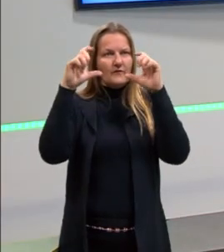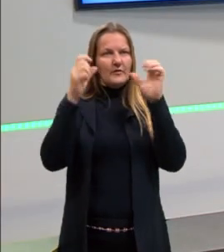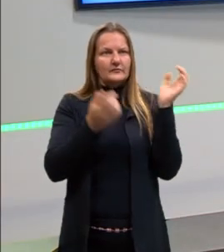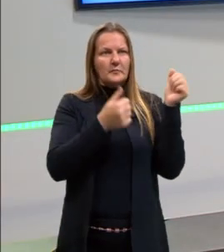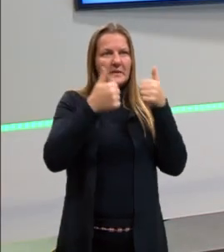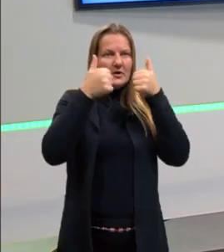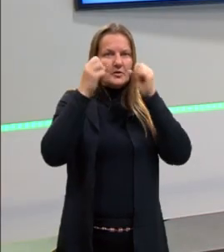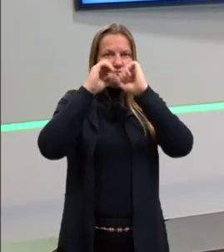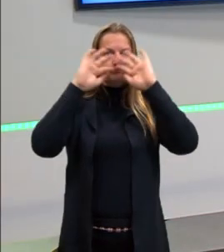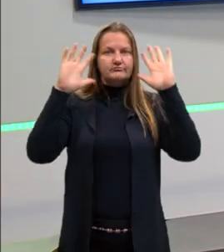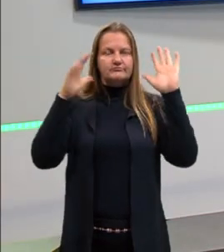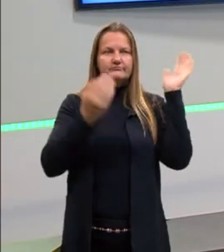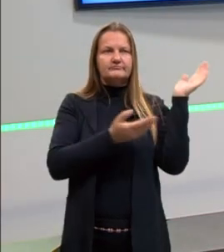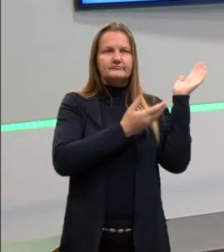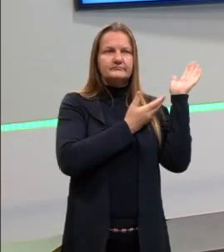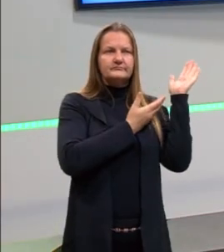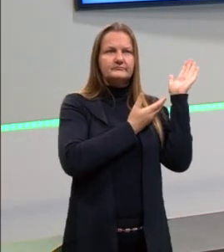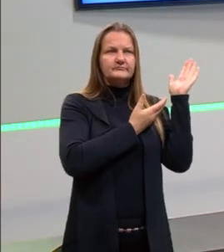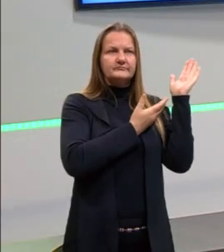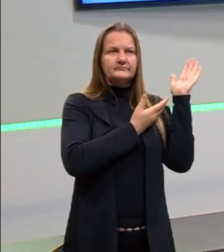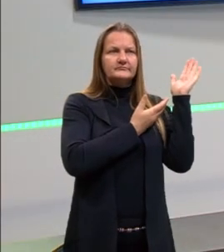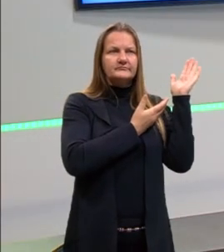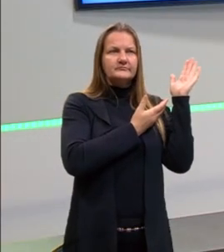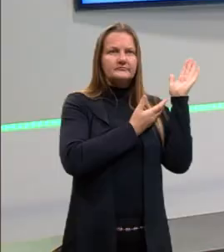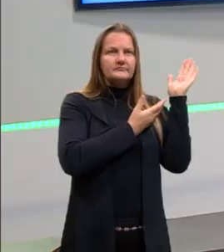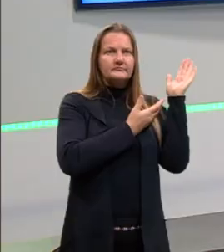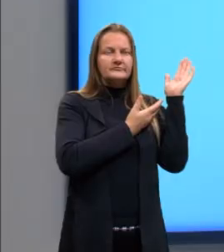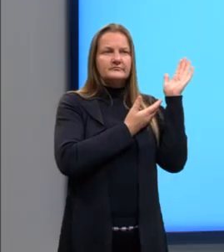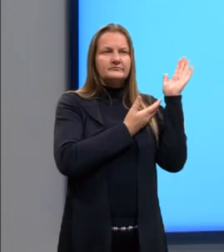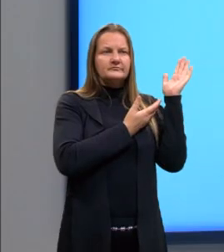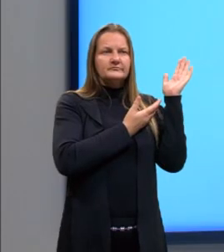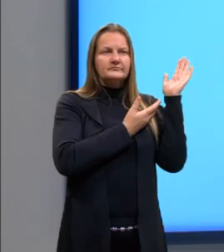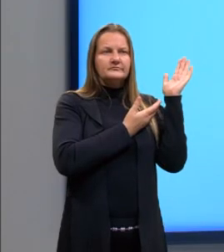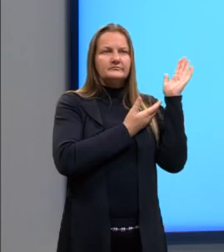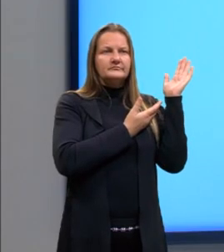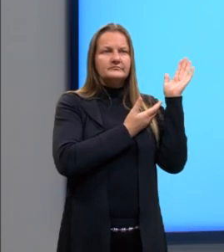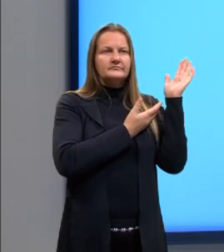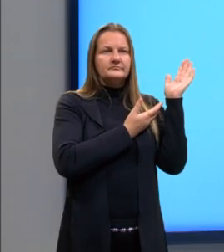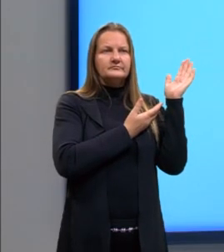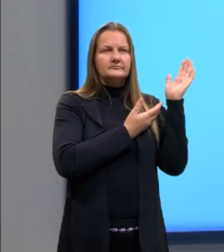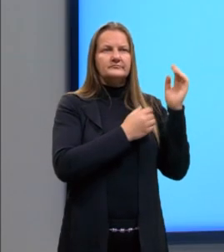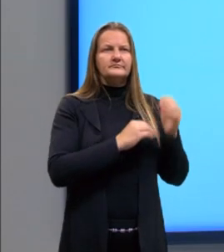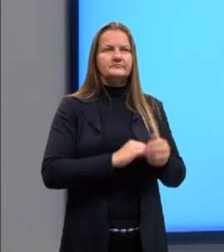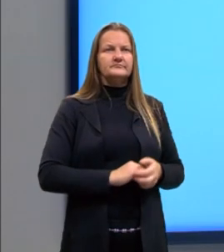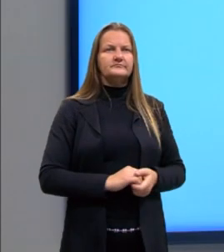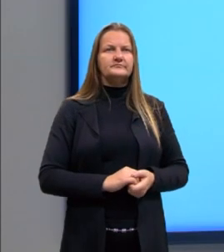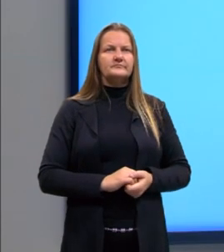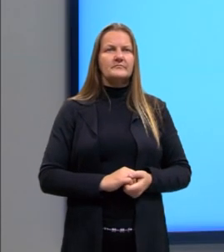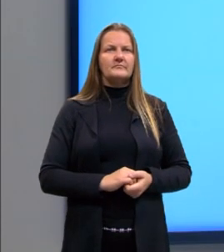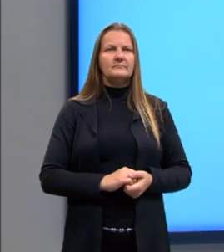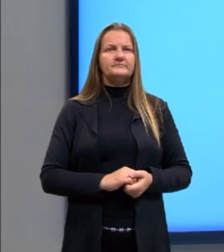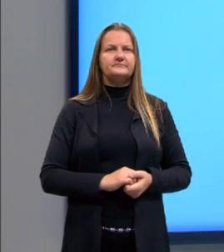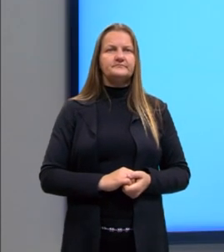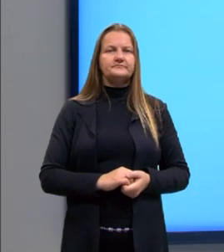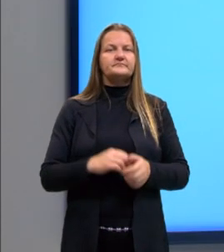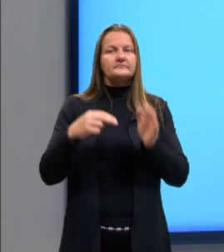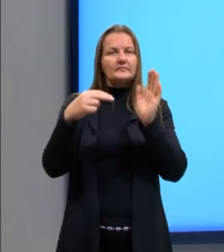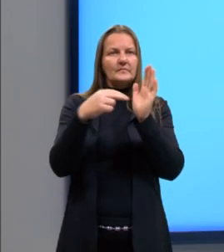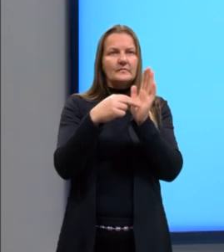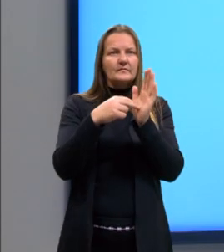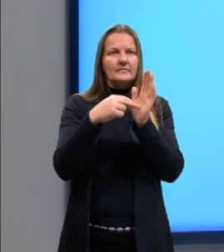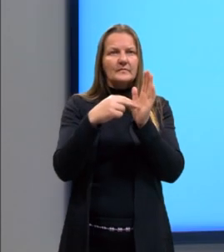ficar um pouquinho mais claro. Não se preocupem, a vai falar um pouquinho mais sobre isso. Então, lá o núcleo